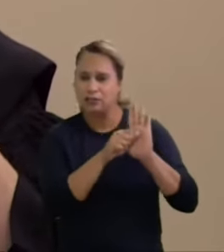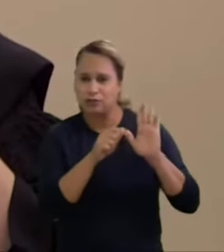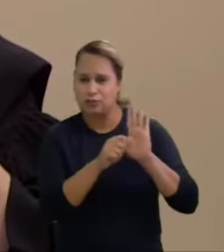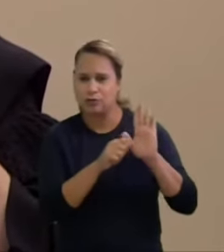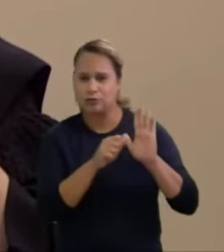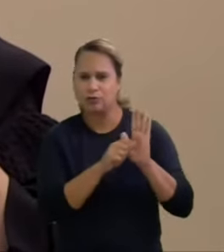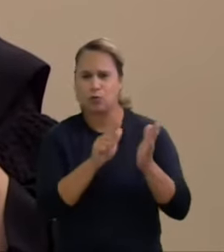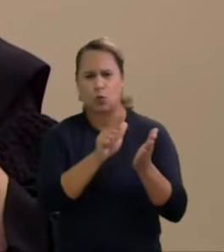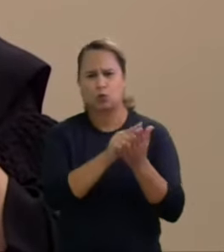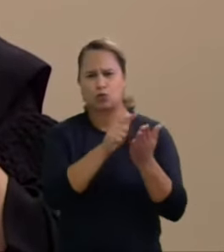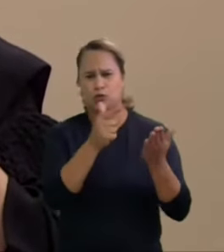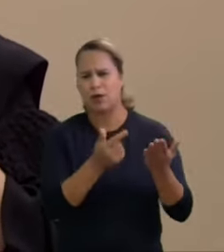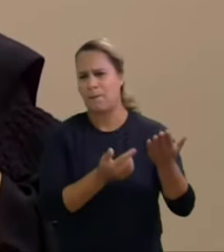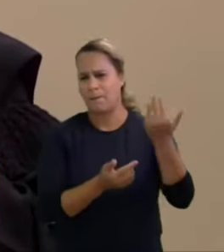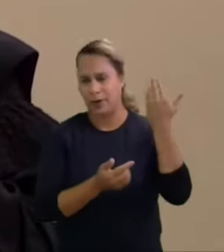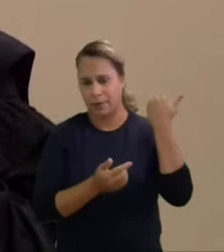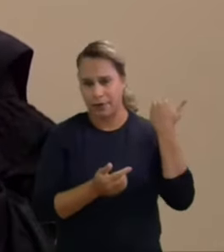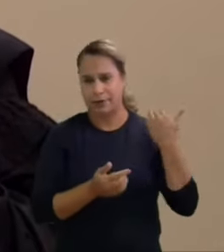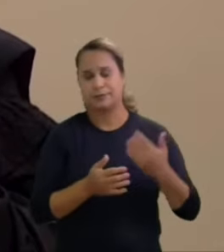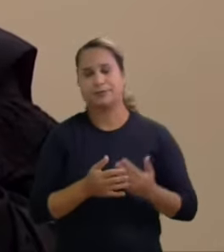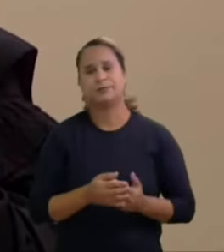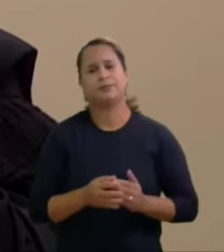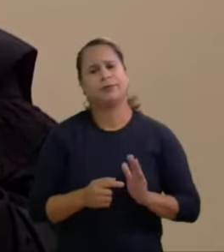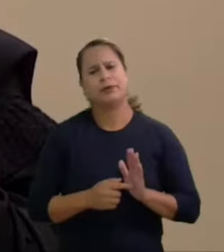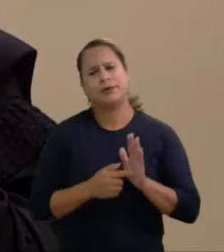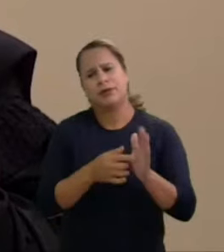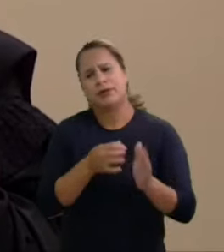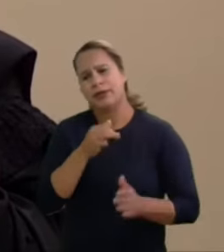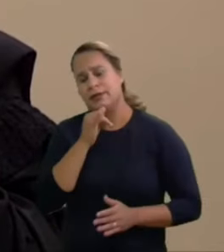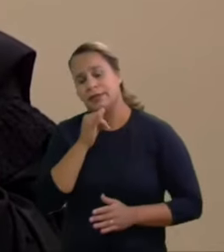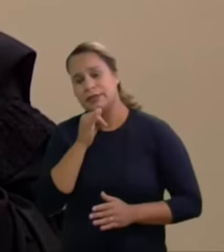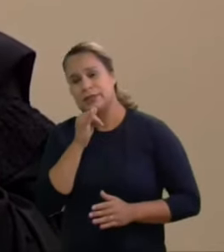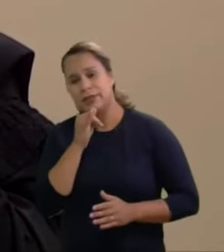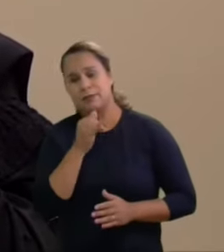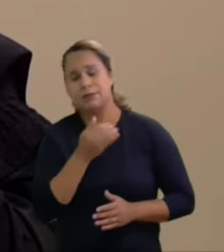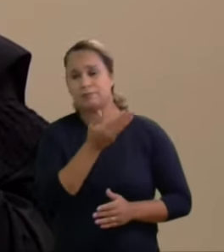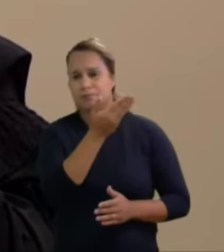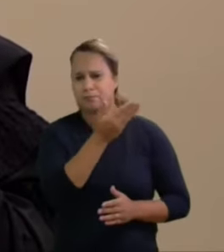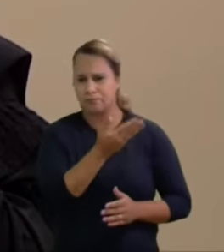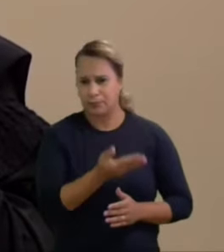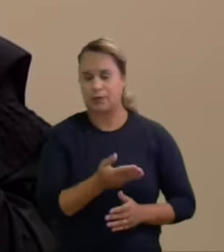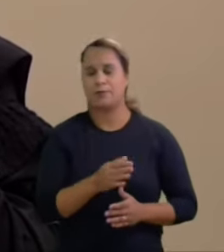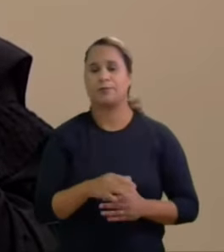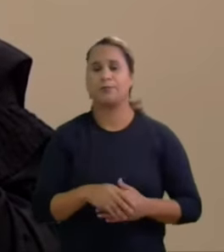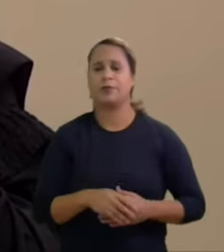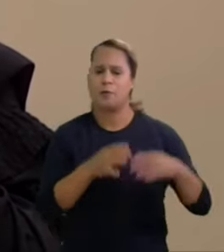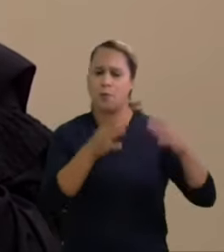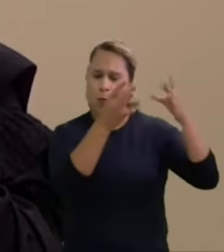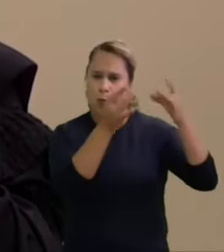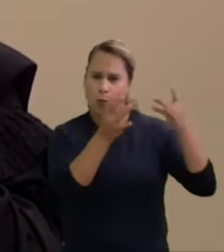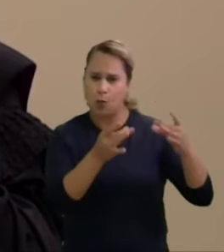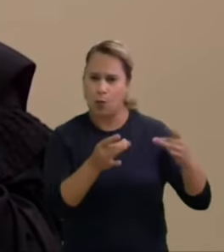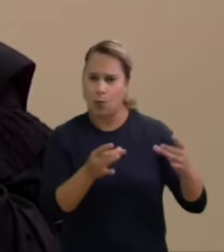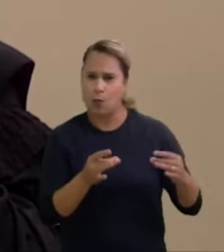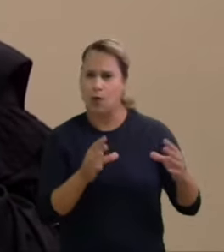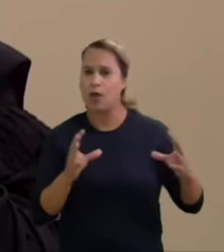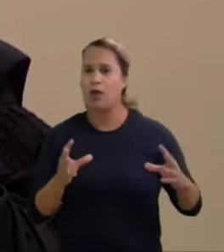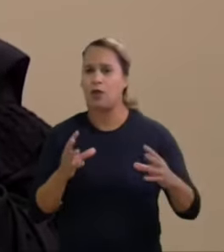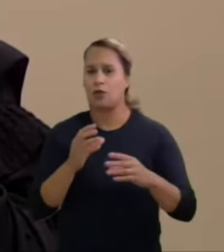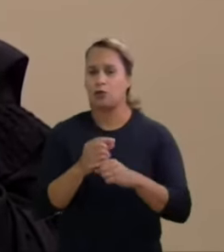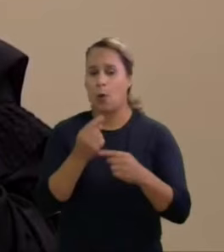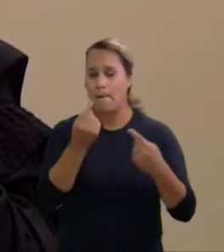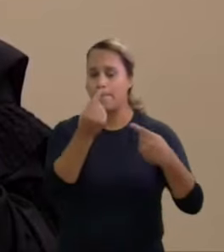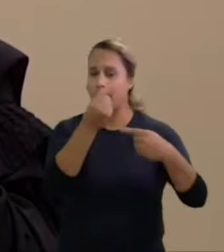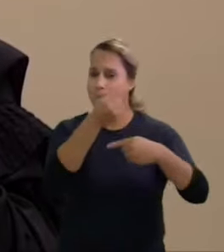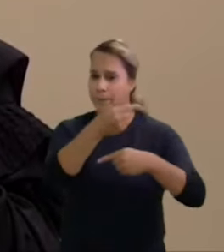mas já que surgiu o exemplo já que o exemplo de Joaquim Barbosa foi levantado vamos dissecá-lo pois ele leva uma conclusão oposta àquela pretendida